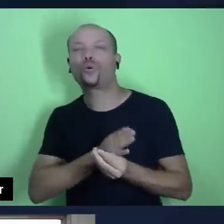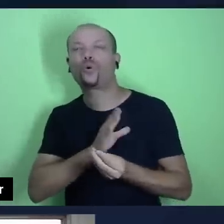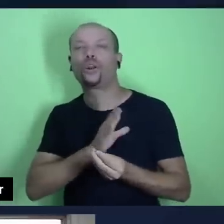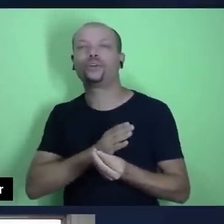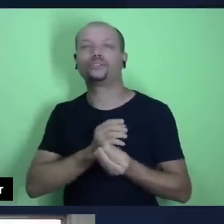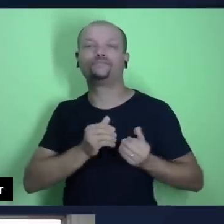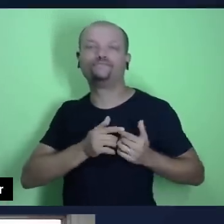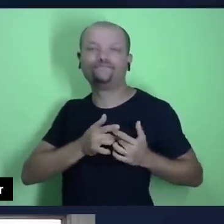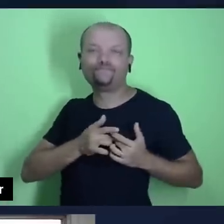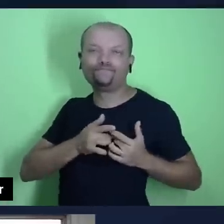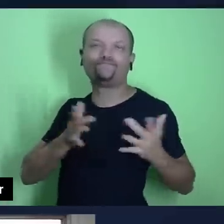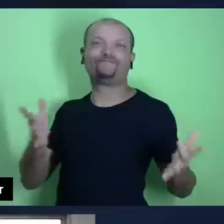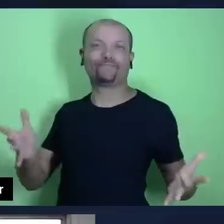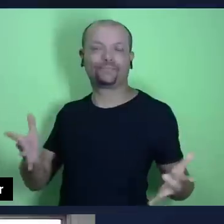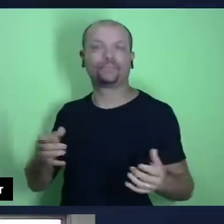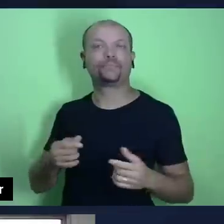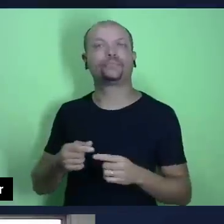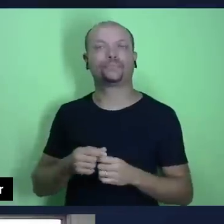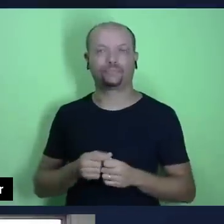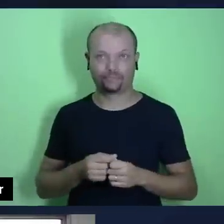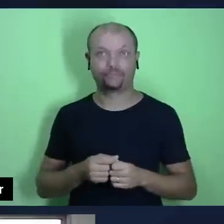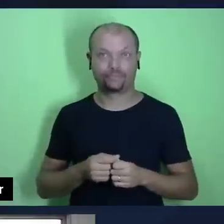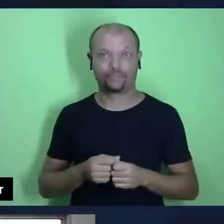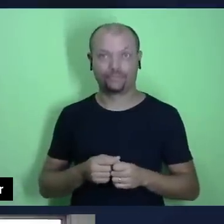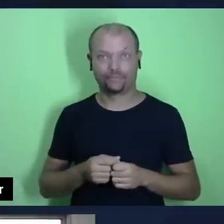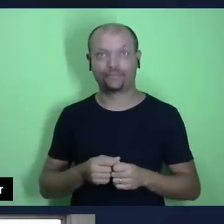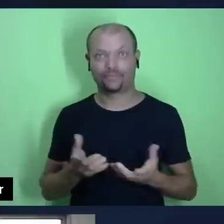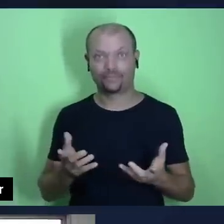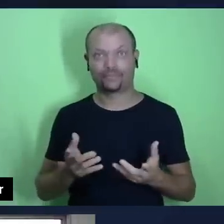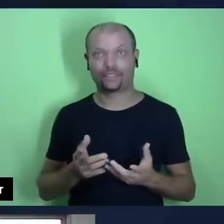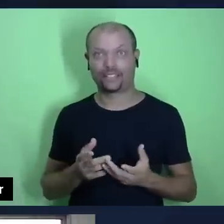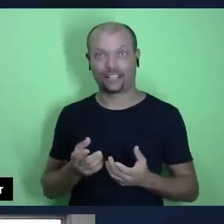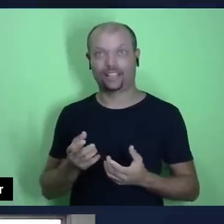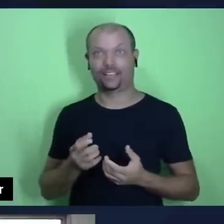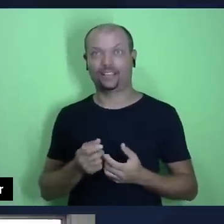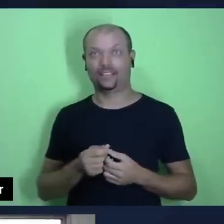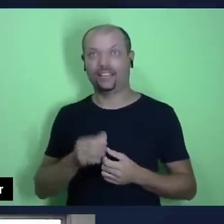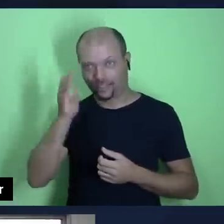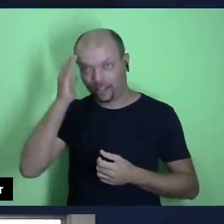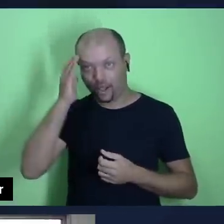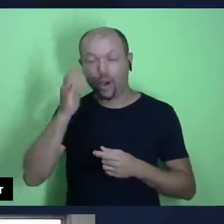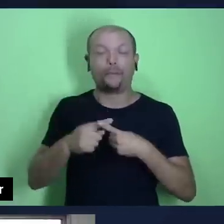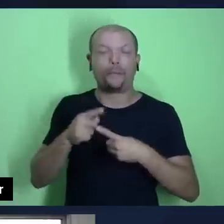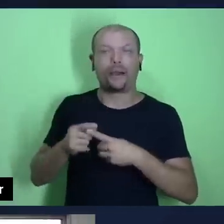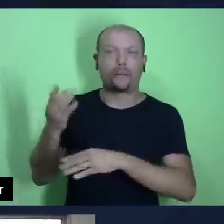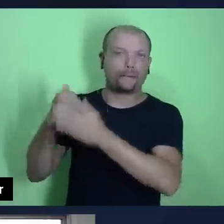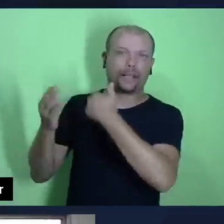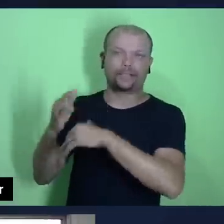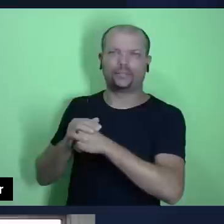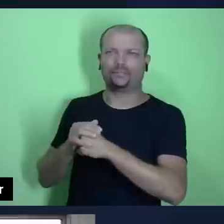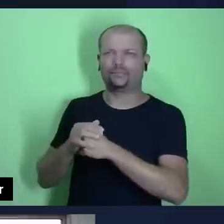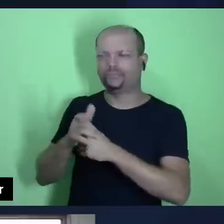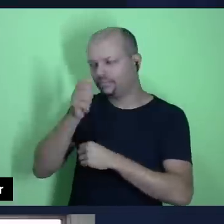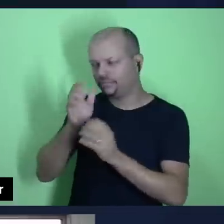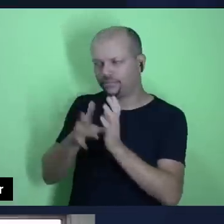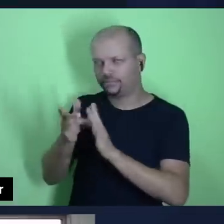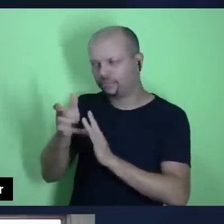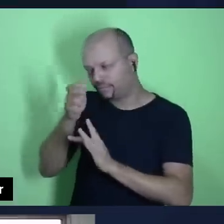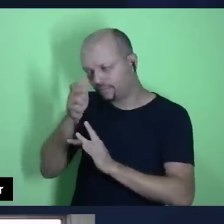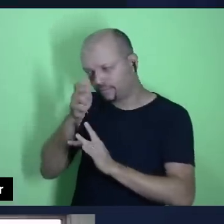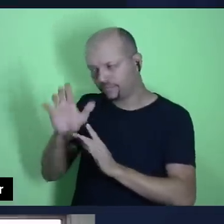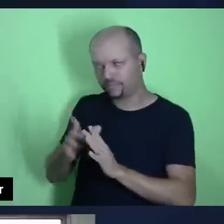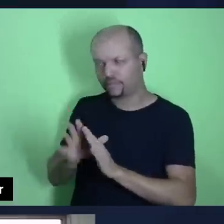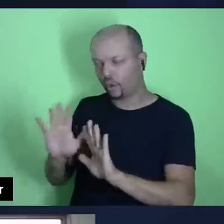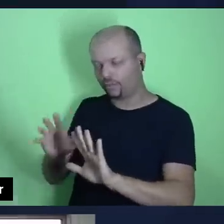elogiar os fariseus e saduceus que estavam dando uma grande um grande montante. Vamos prosseguir a história que a história fala por si